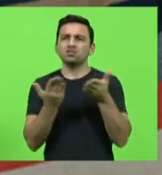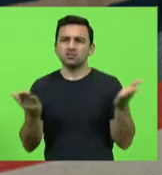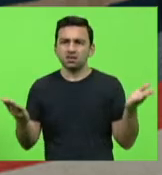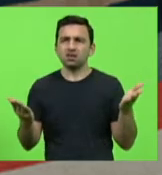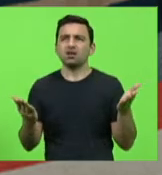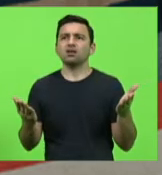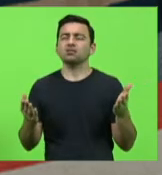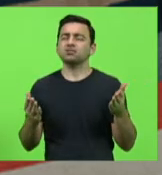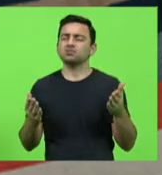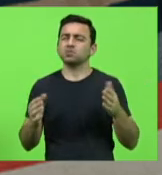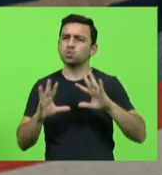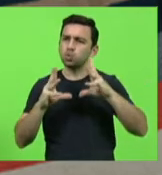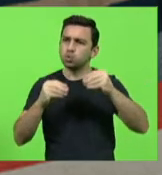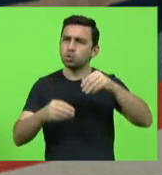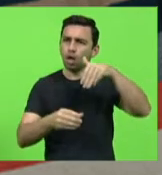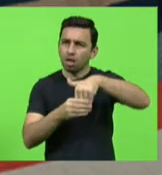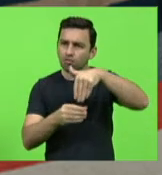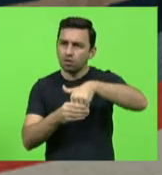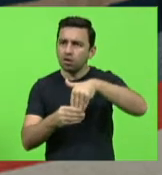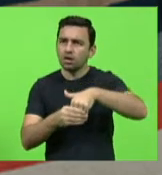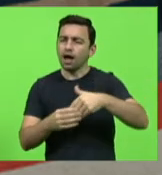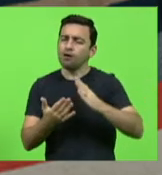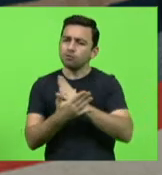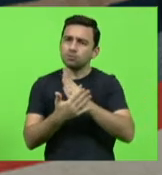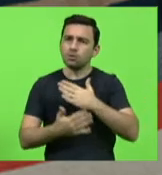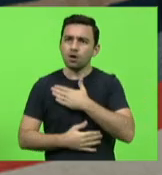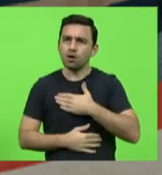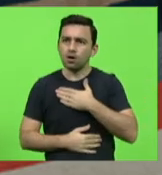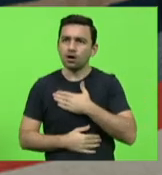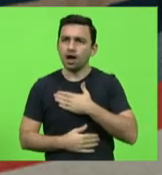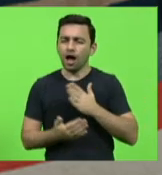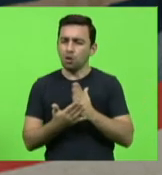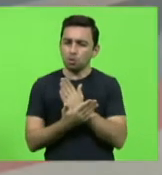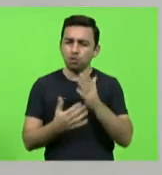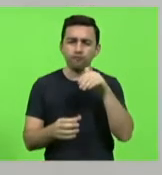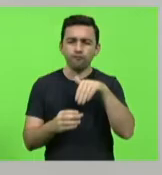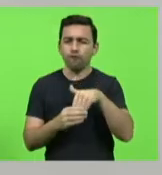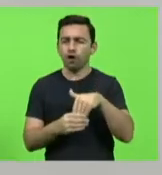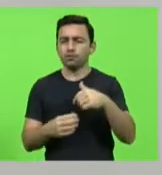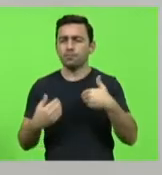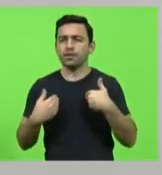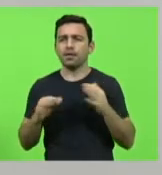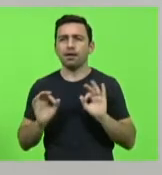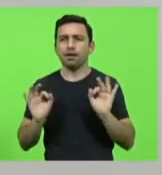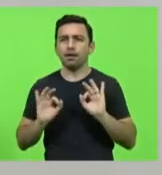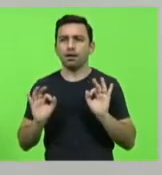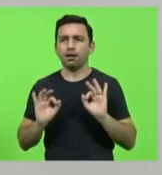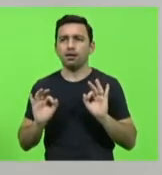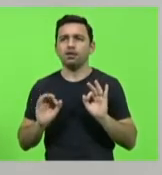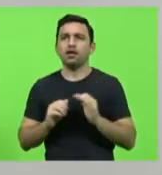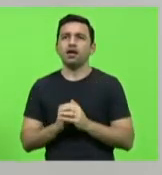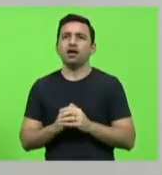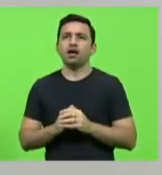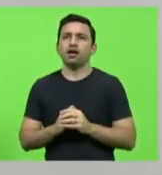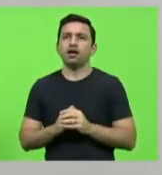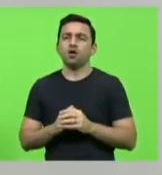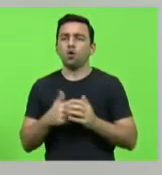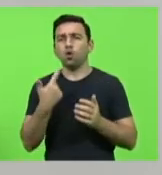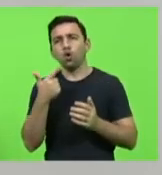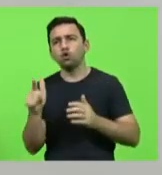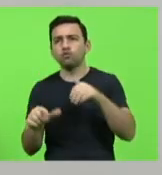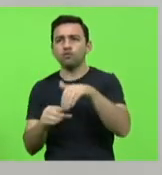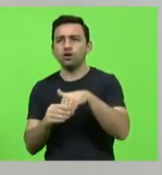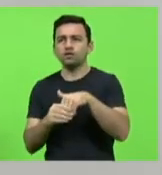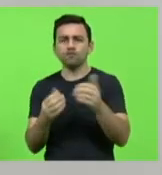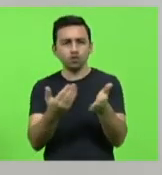eleitores, simpatizantes, até aqueles que não votaram em mim, não gostam da minha forma de fazer política, votaram em outros deputados,